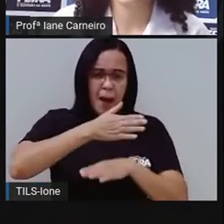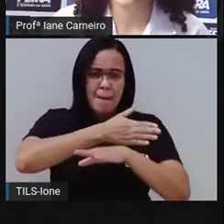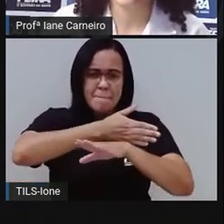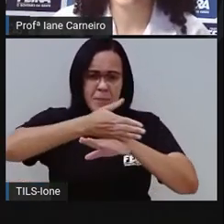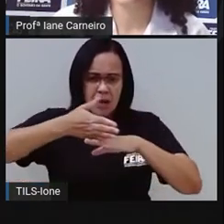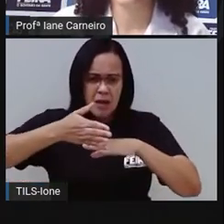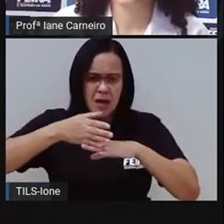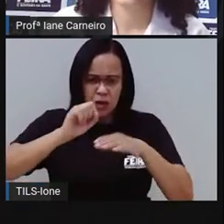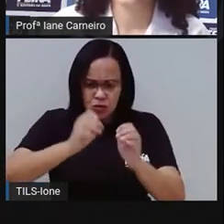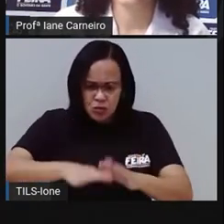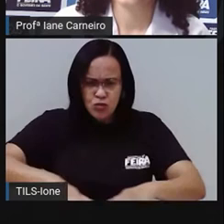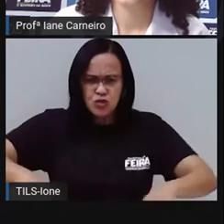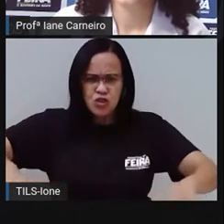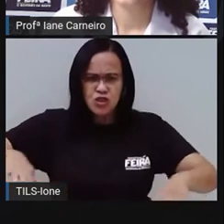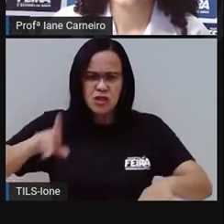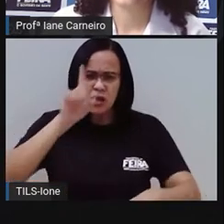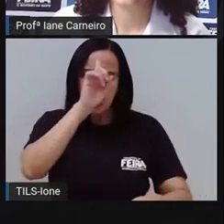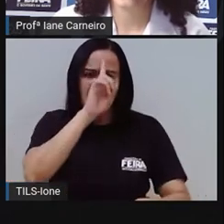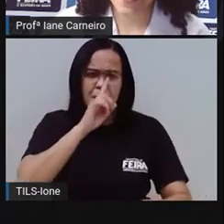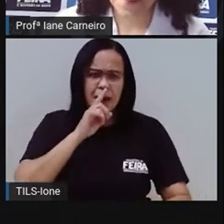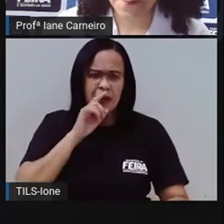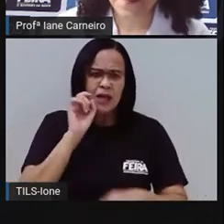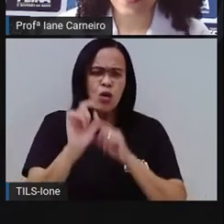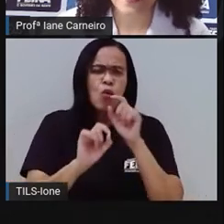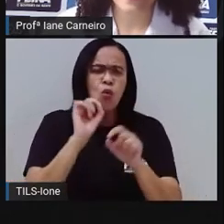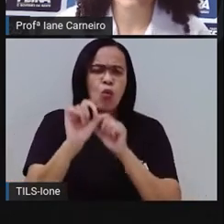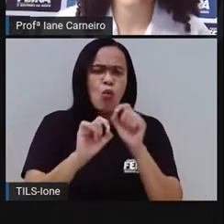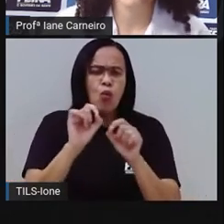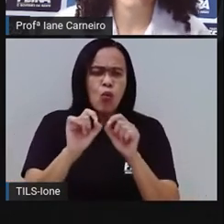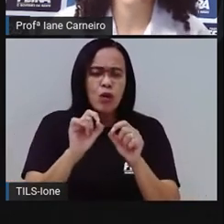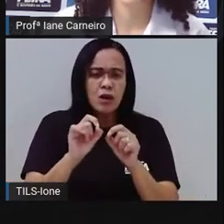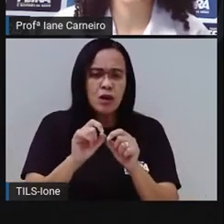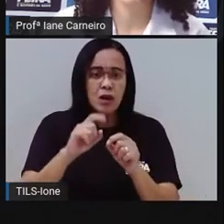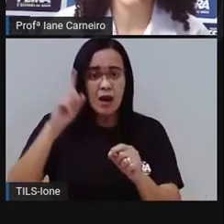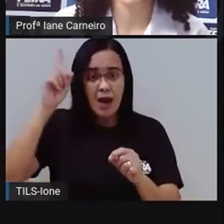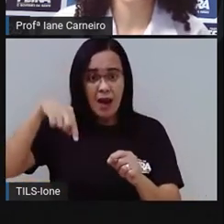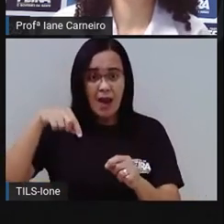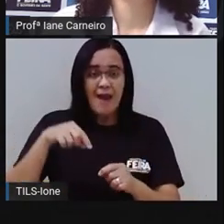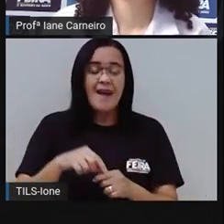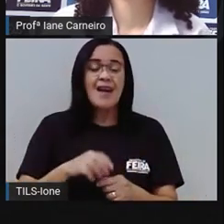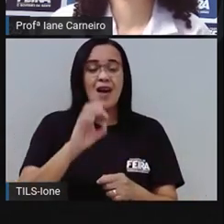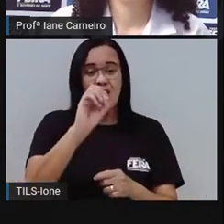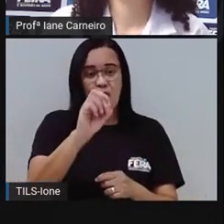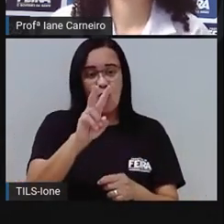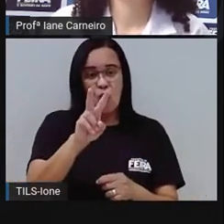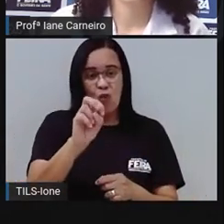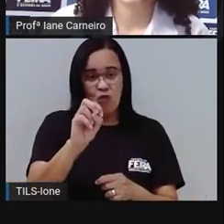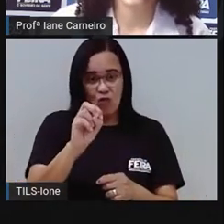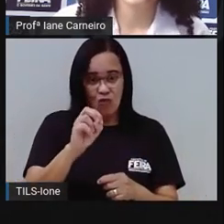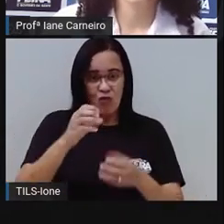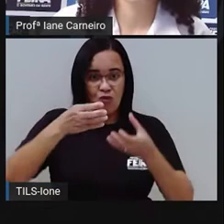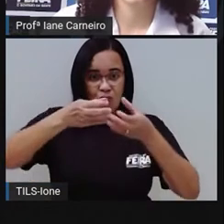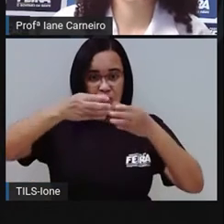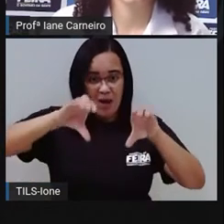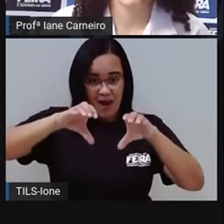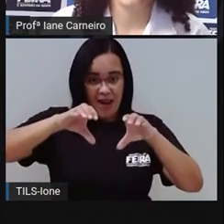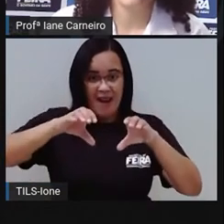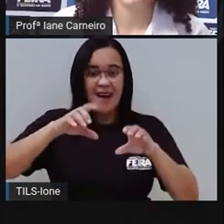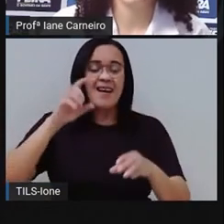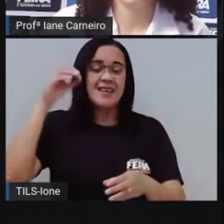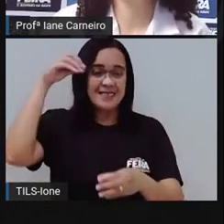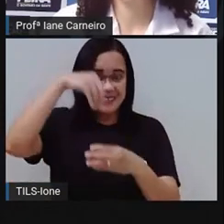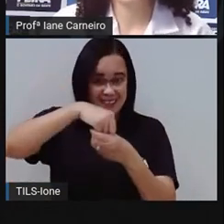O será? Vamos ver? É o ovo, né? E aí tem a clara, tem a